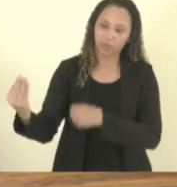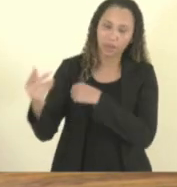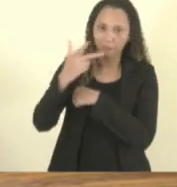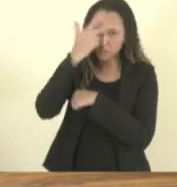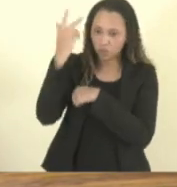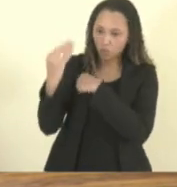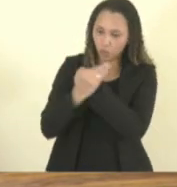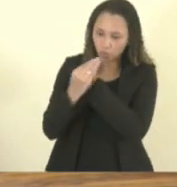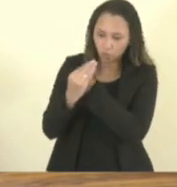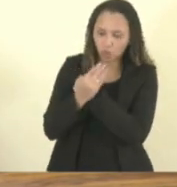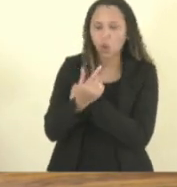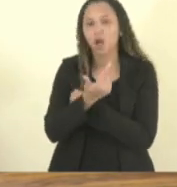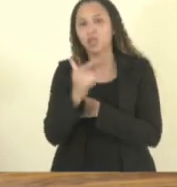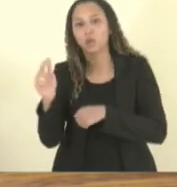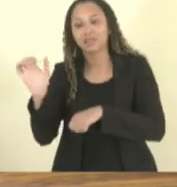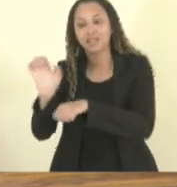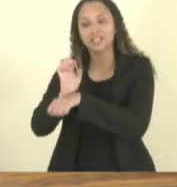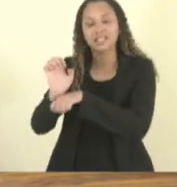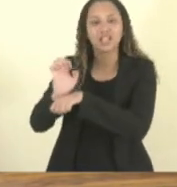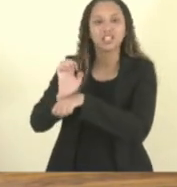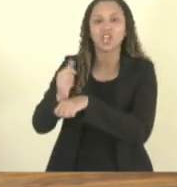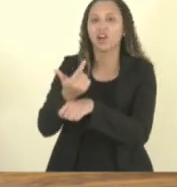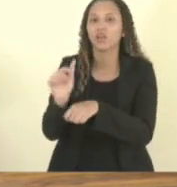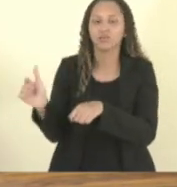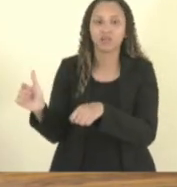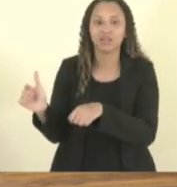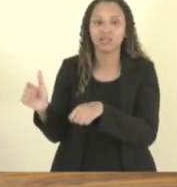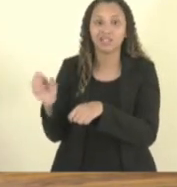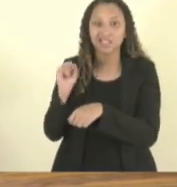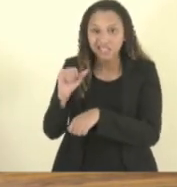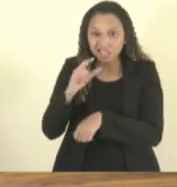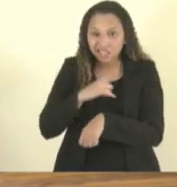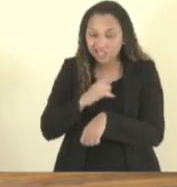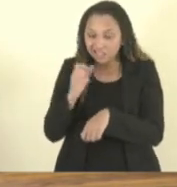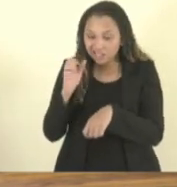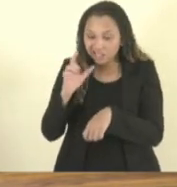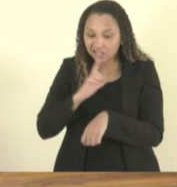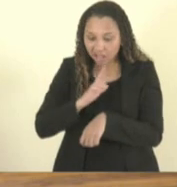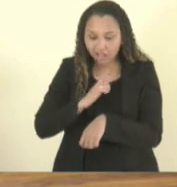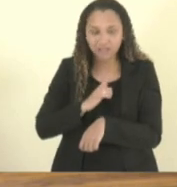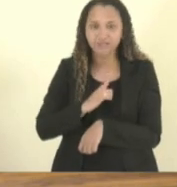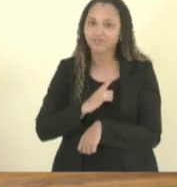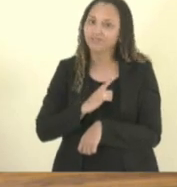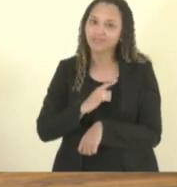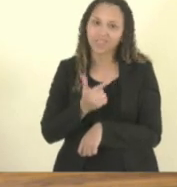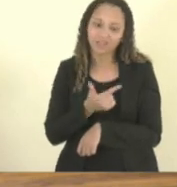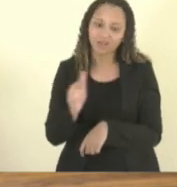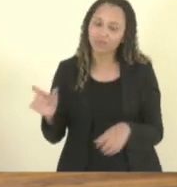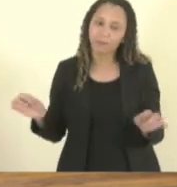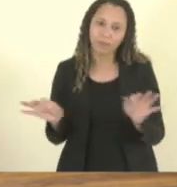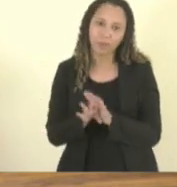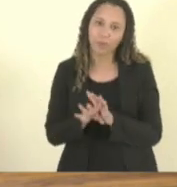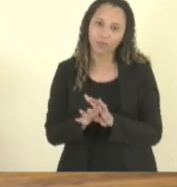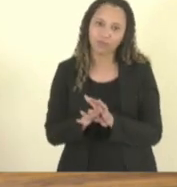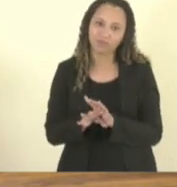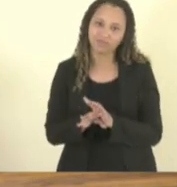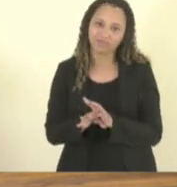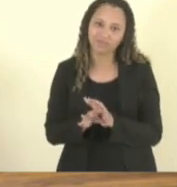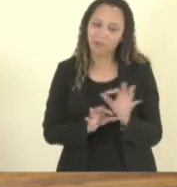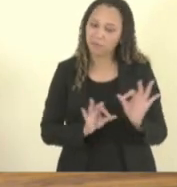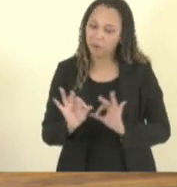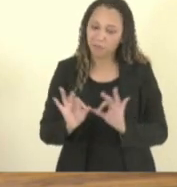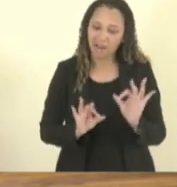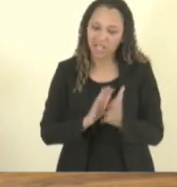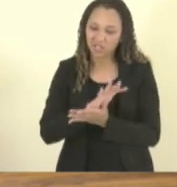quando temos o despreparo é total. Estagiários despreparados, não existe